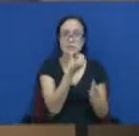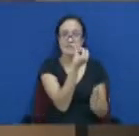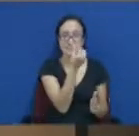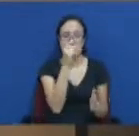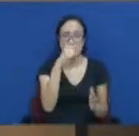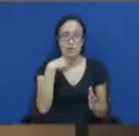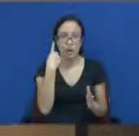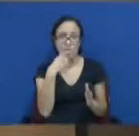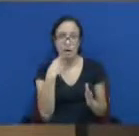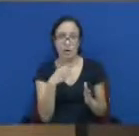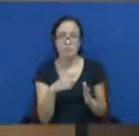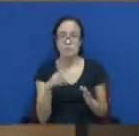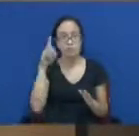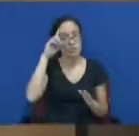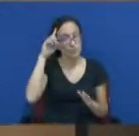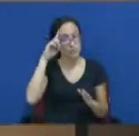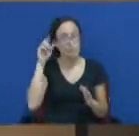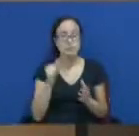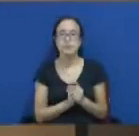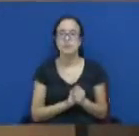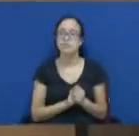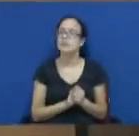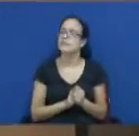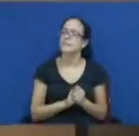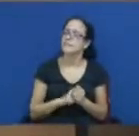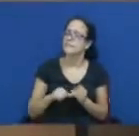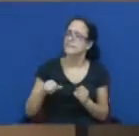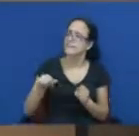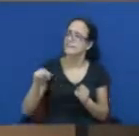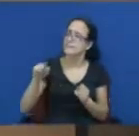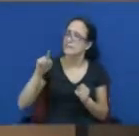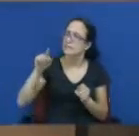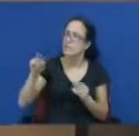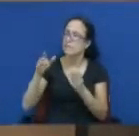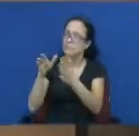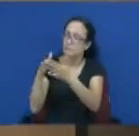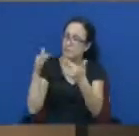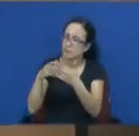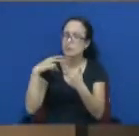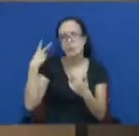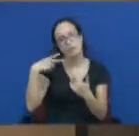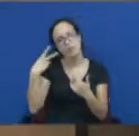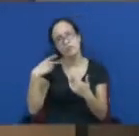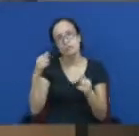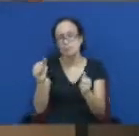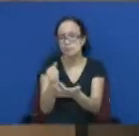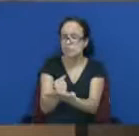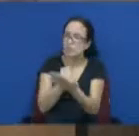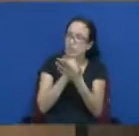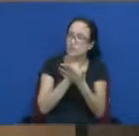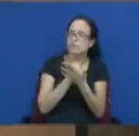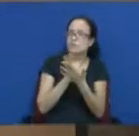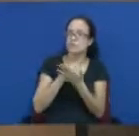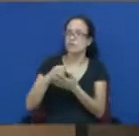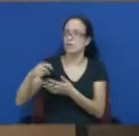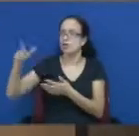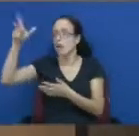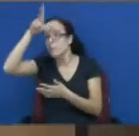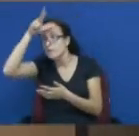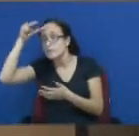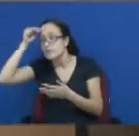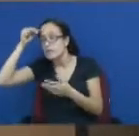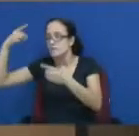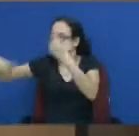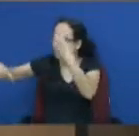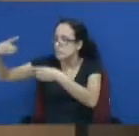para que intervenha junto ao prefeito, para que seja, pelo menos, formada essa comissão, que discuta essa redução